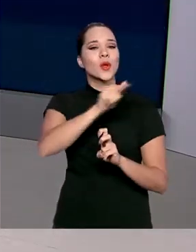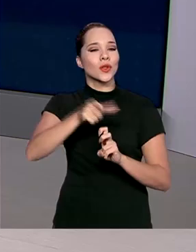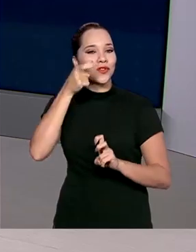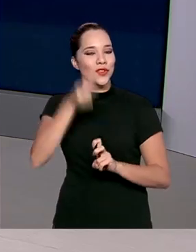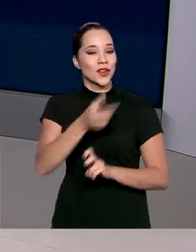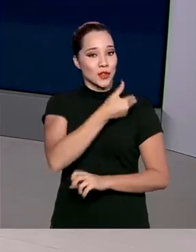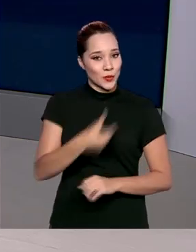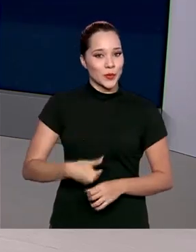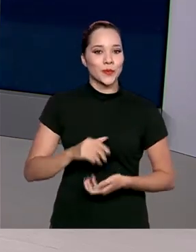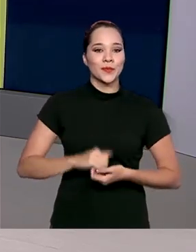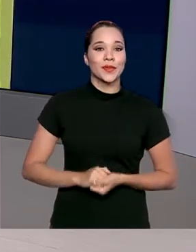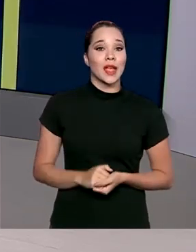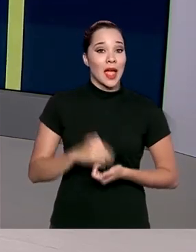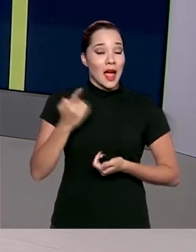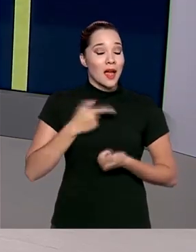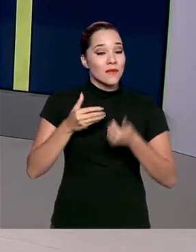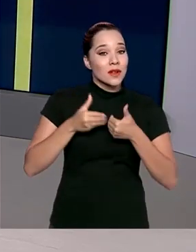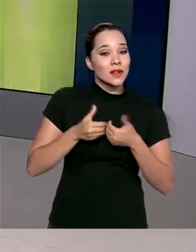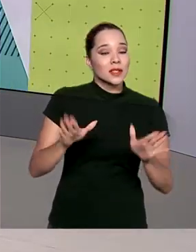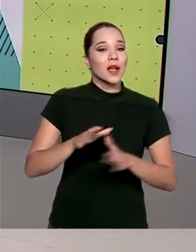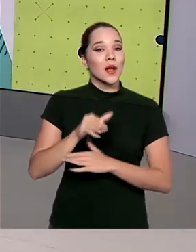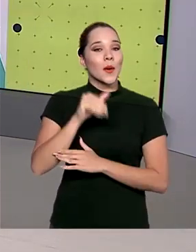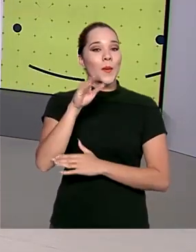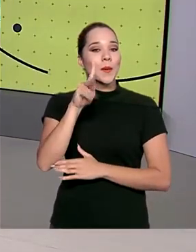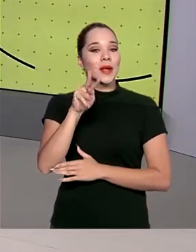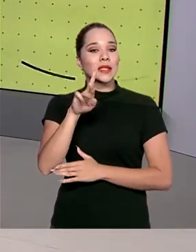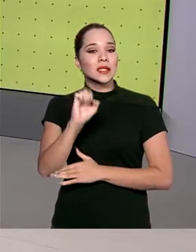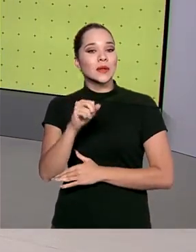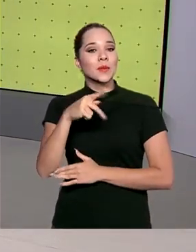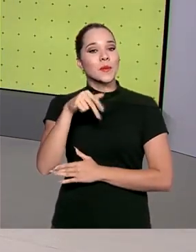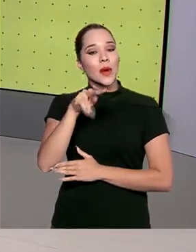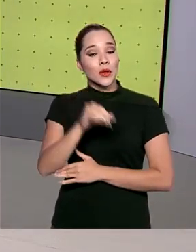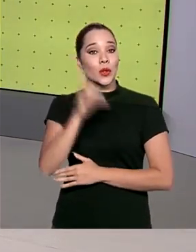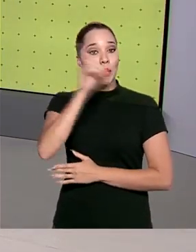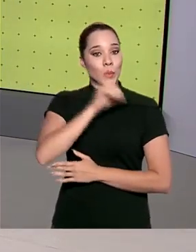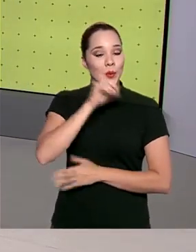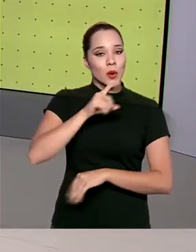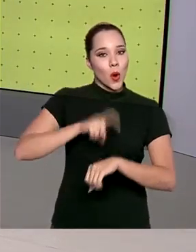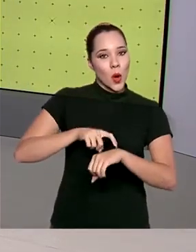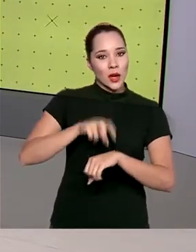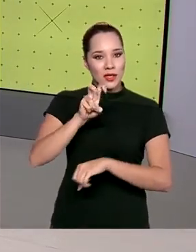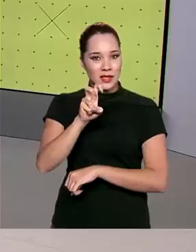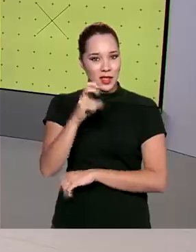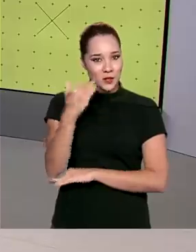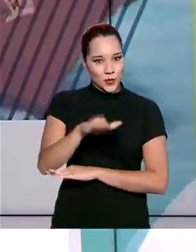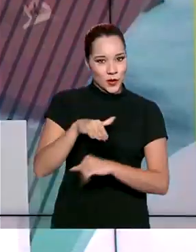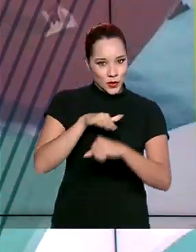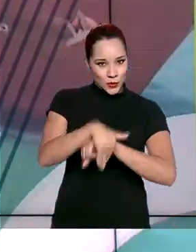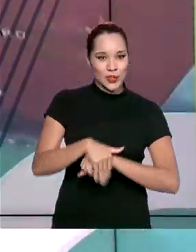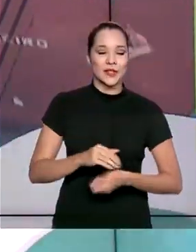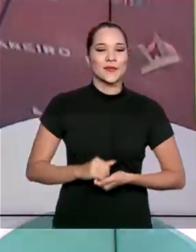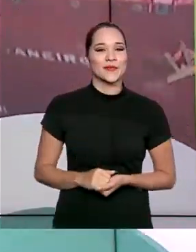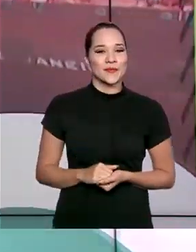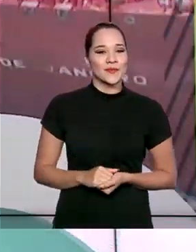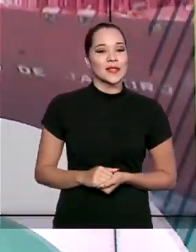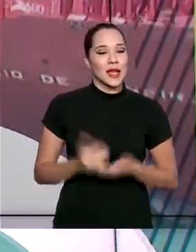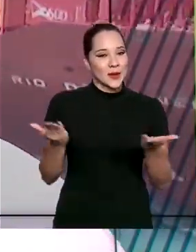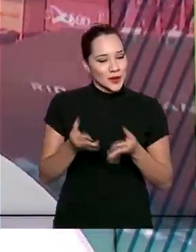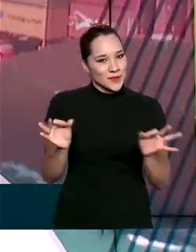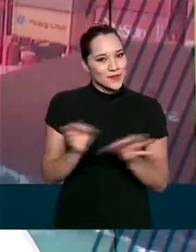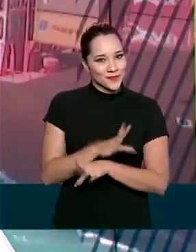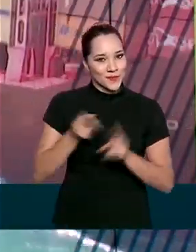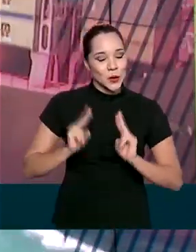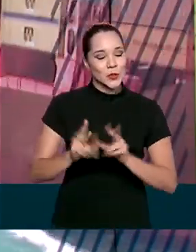público. A entrevista vai ao ar no programa Brasil em Pauta, neste domingo, às 7h30 da noite. Não perca. A gente fica por aqui.